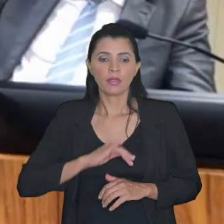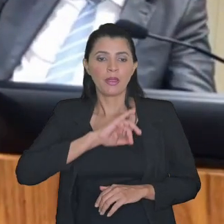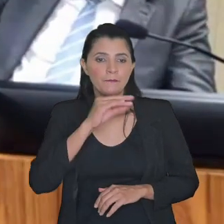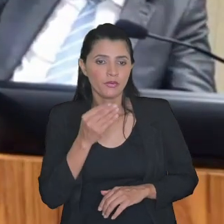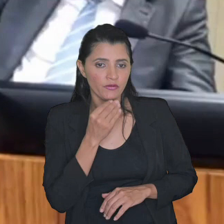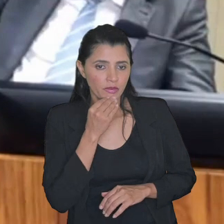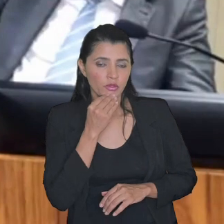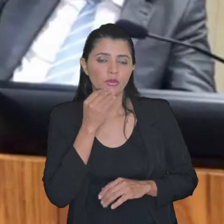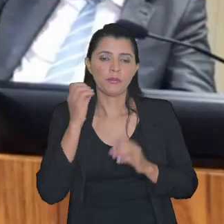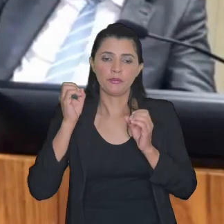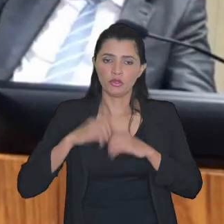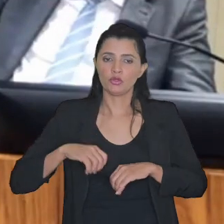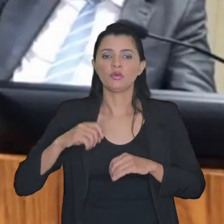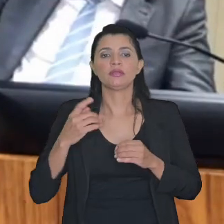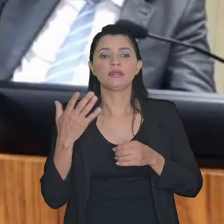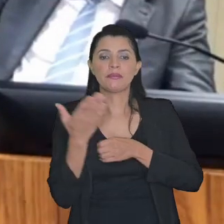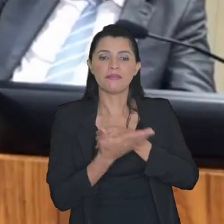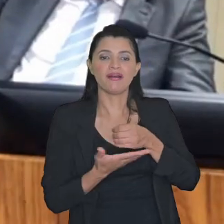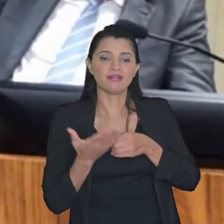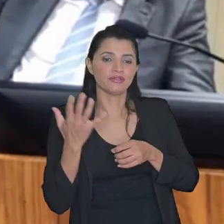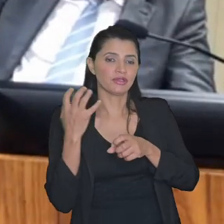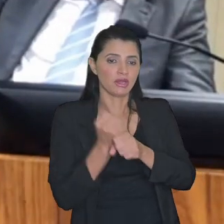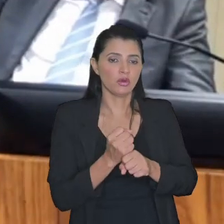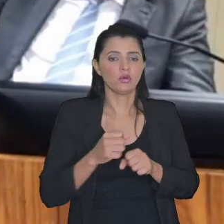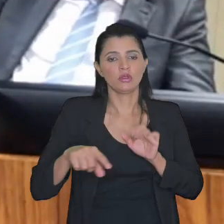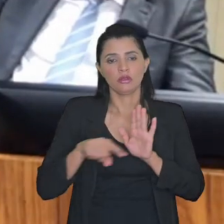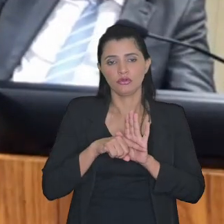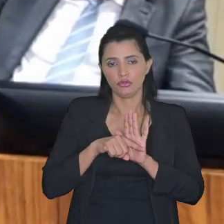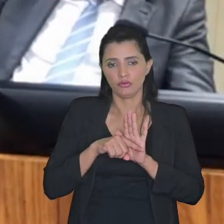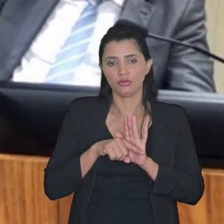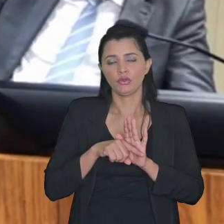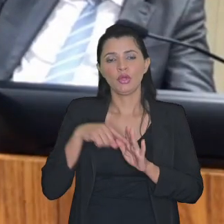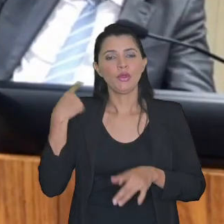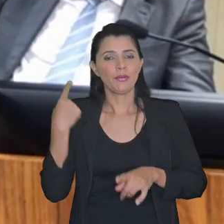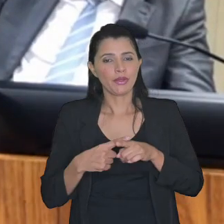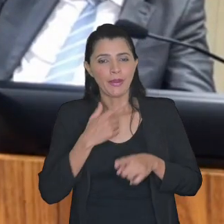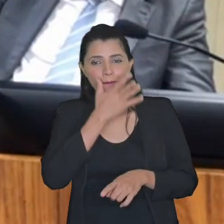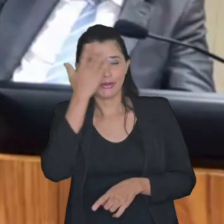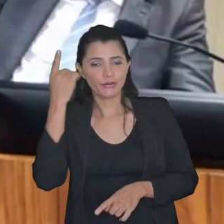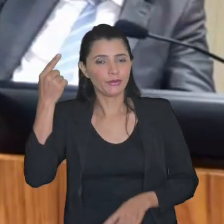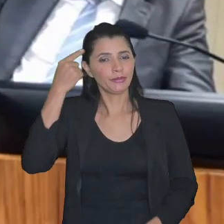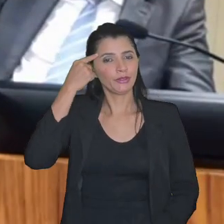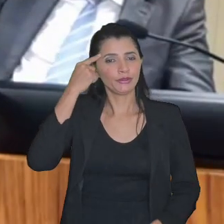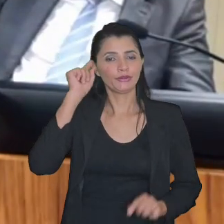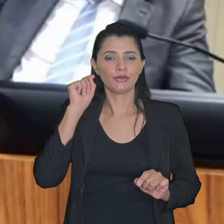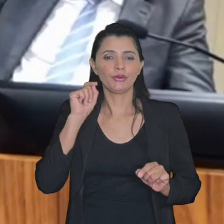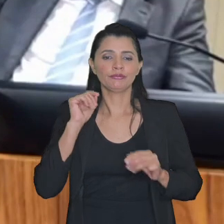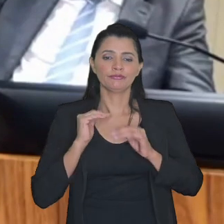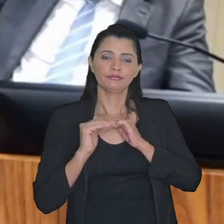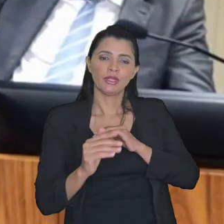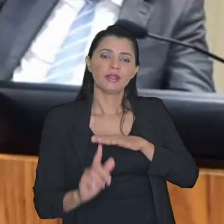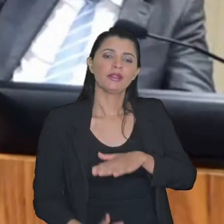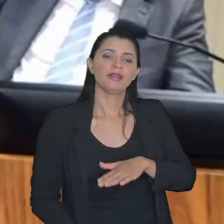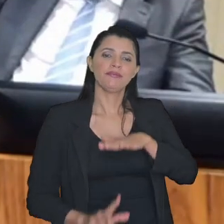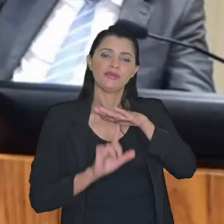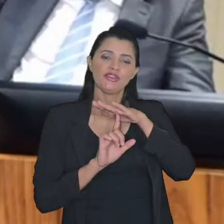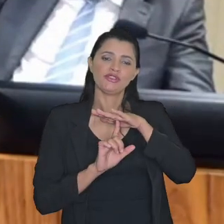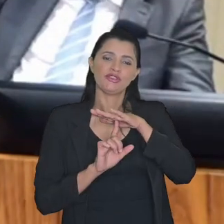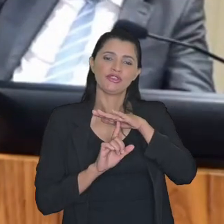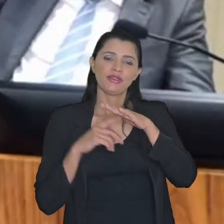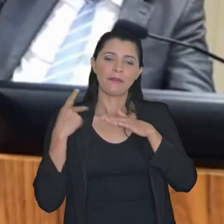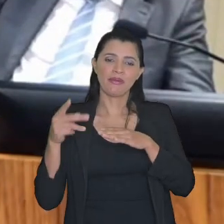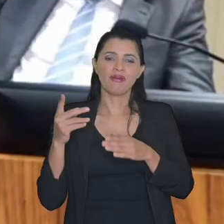aproveitamento de prejuízo fiscal de base de cálculo negativa porque alguém enfiou na cabeça que estabelecer o limite